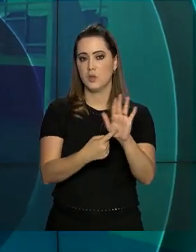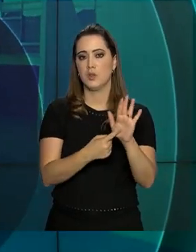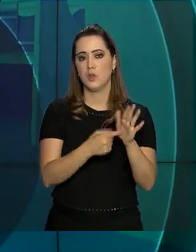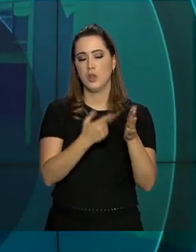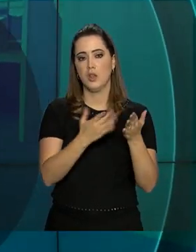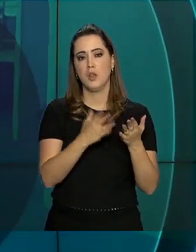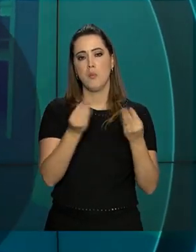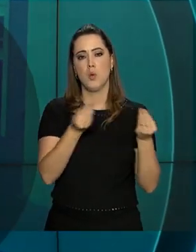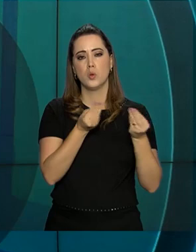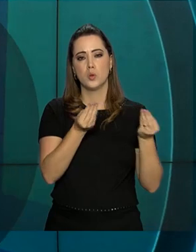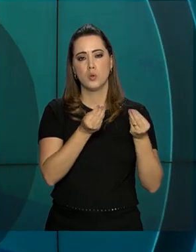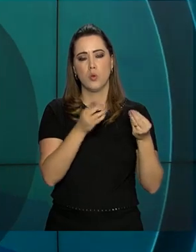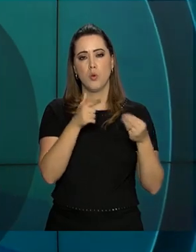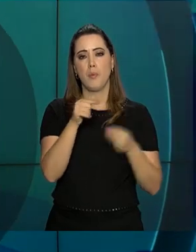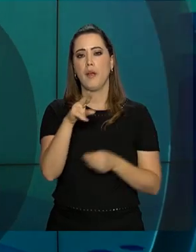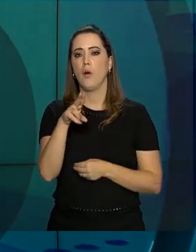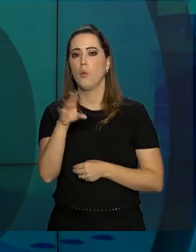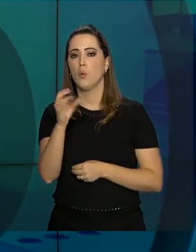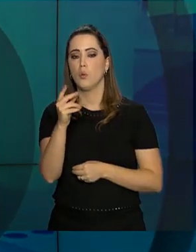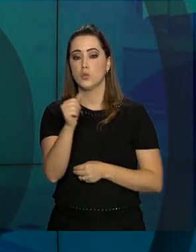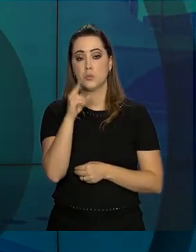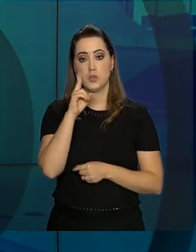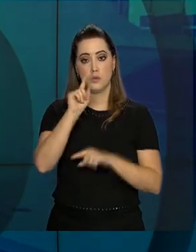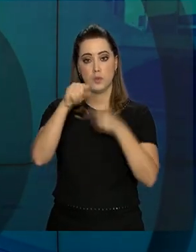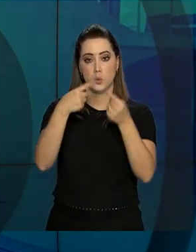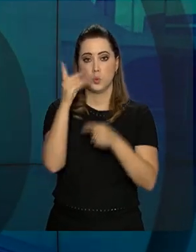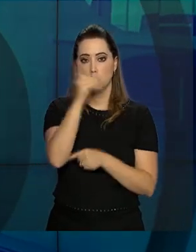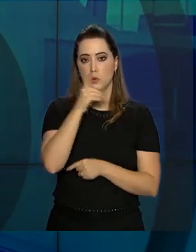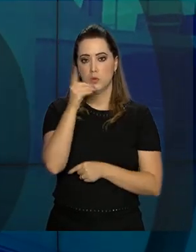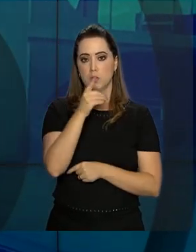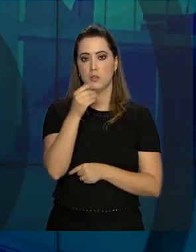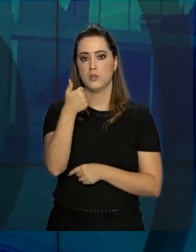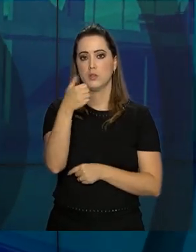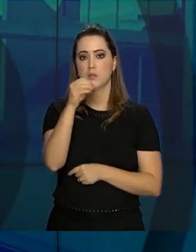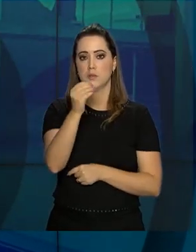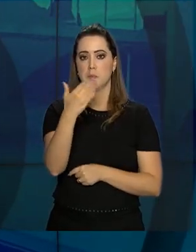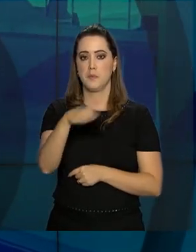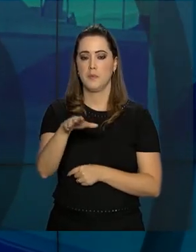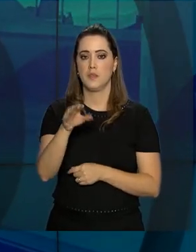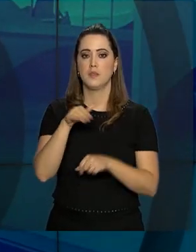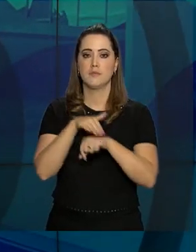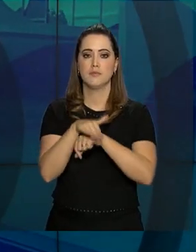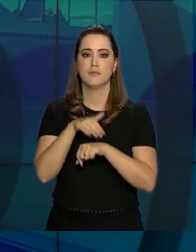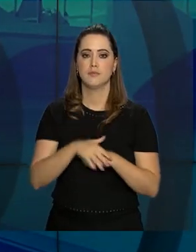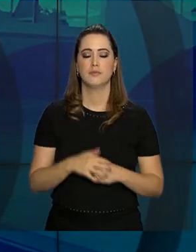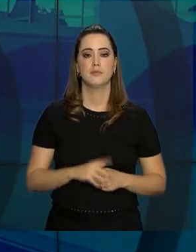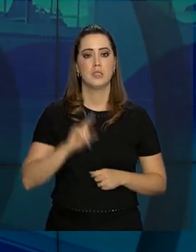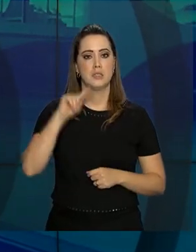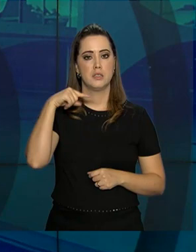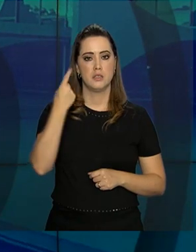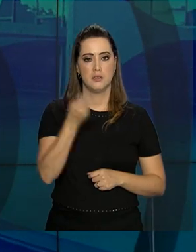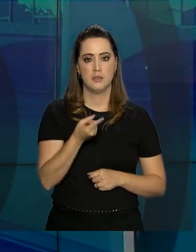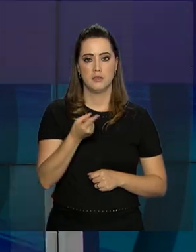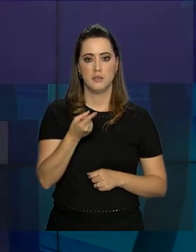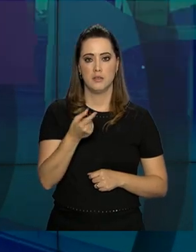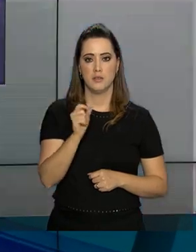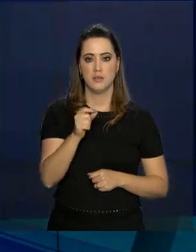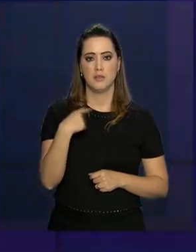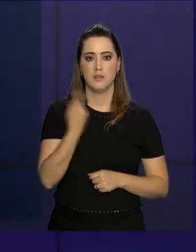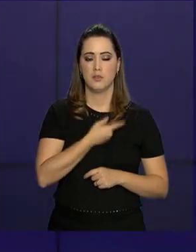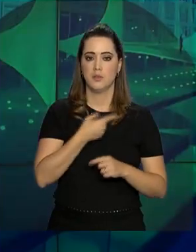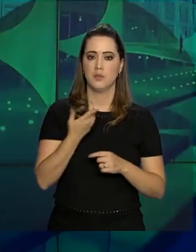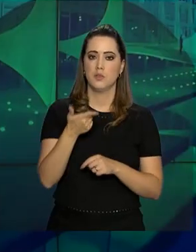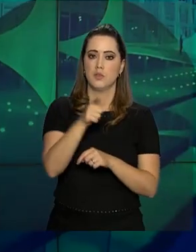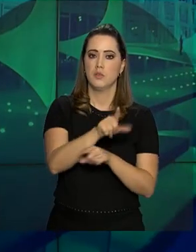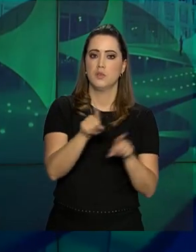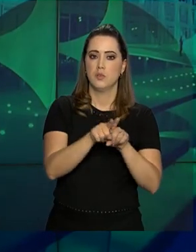a Serra Gaúcha, pode acompanhar a reprise no próximo domingo, a partir das 10 e meia da noite. E em seguida